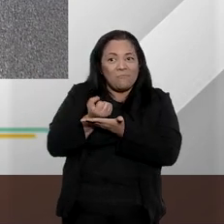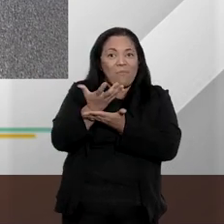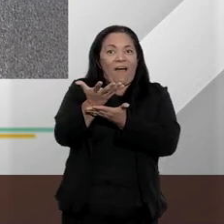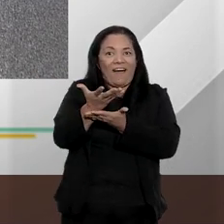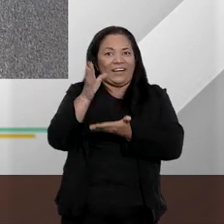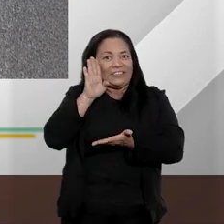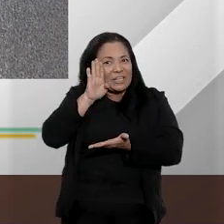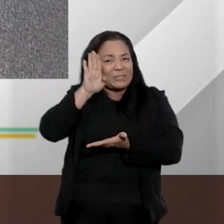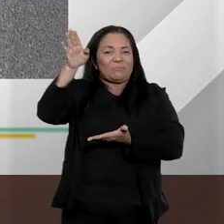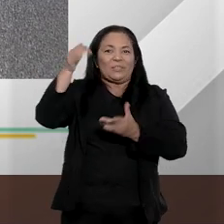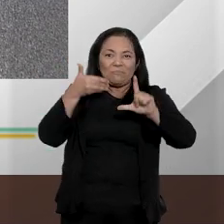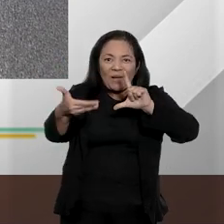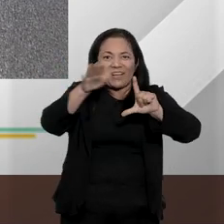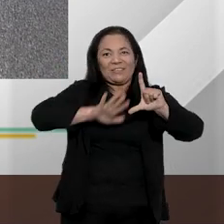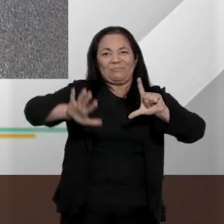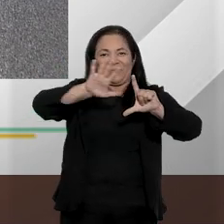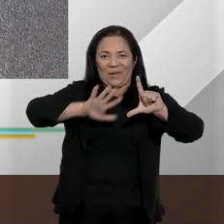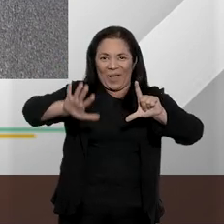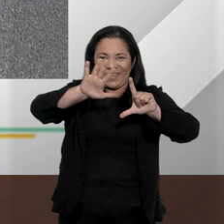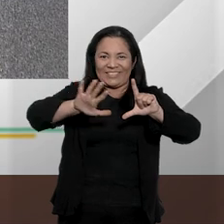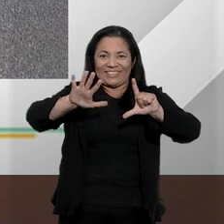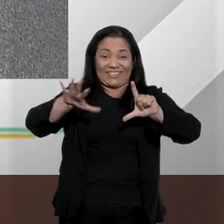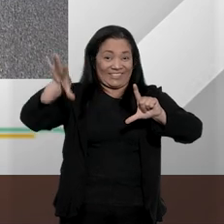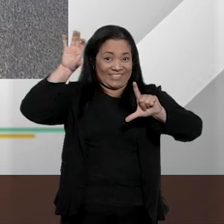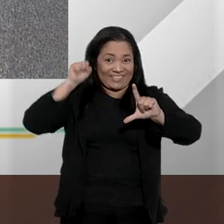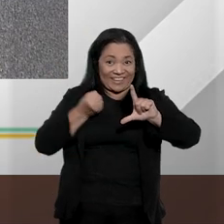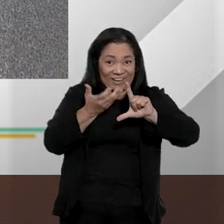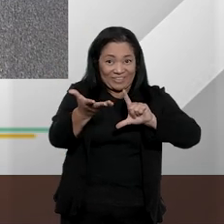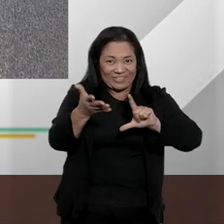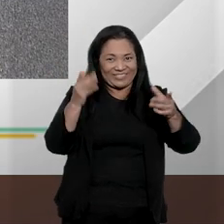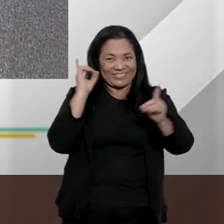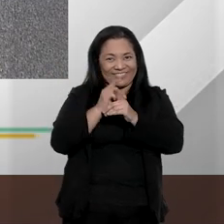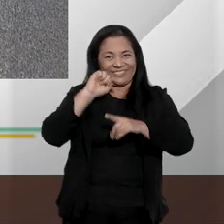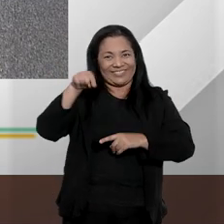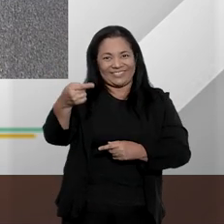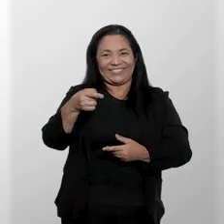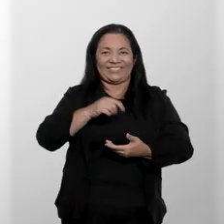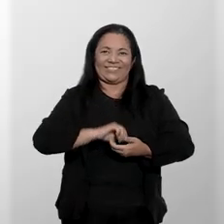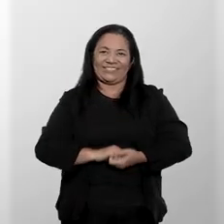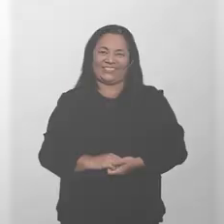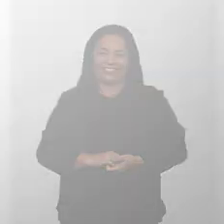principais plataformas de streaming de áudio. A gente se encontra.